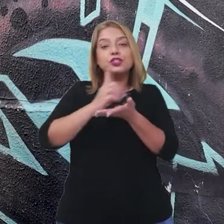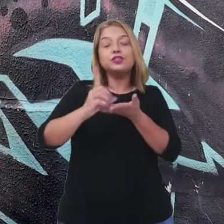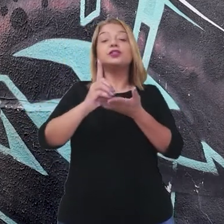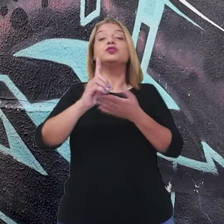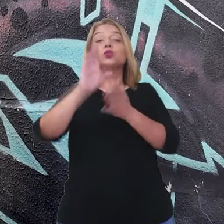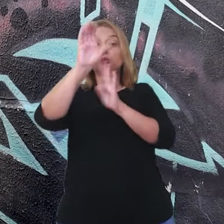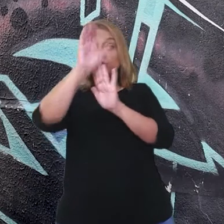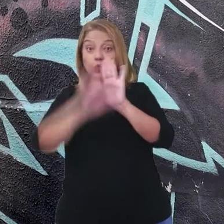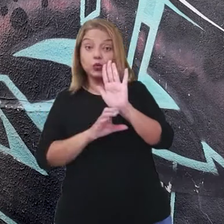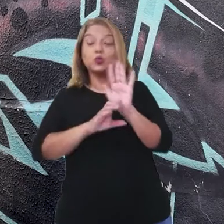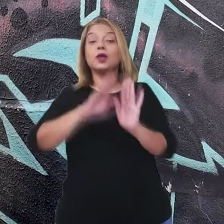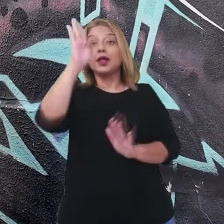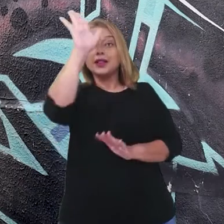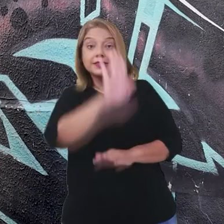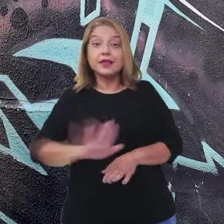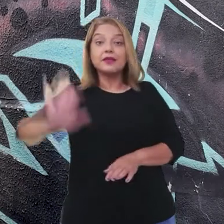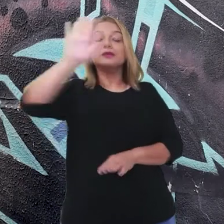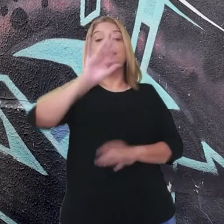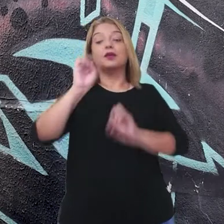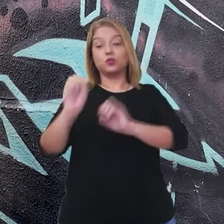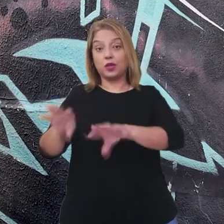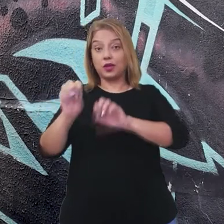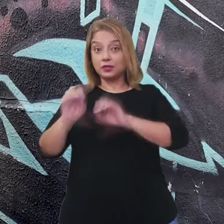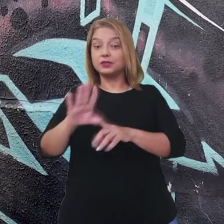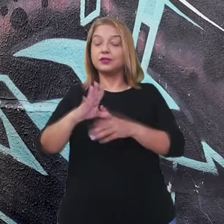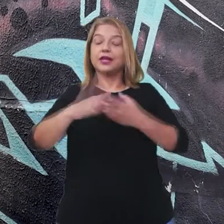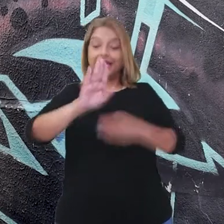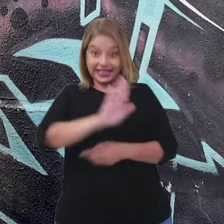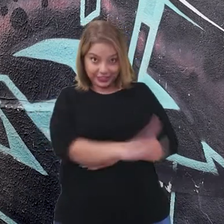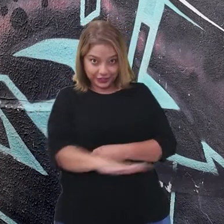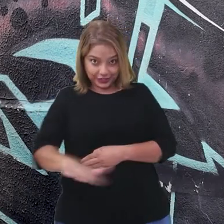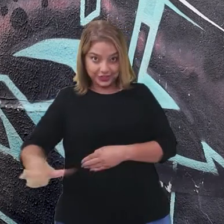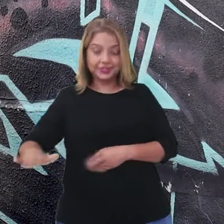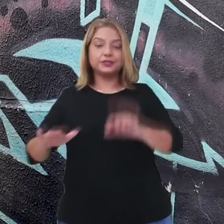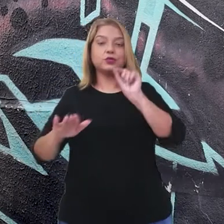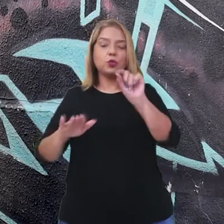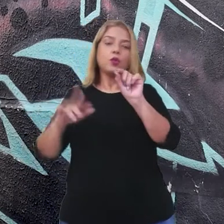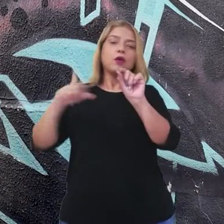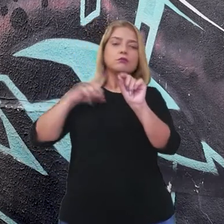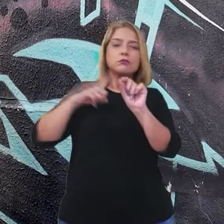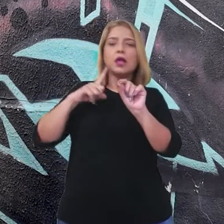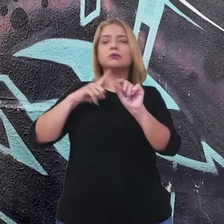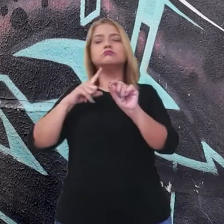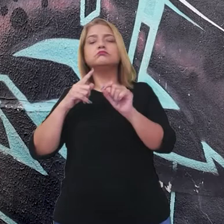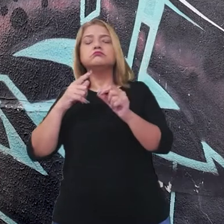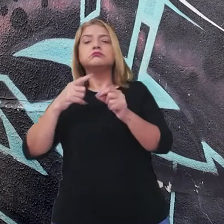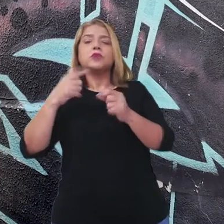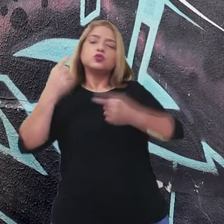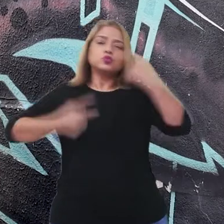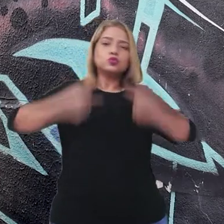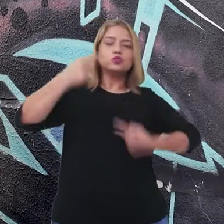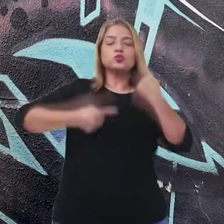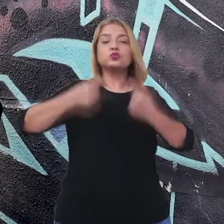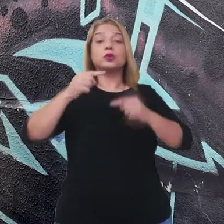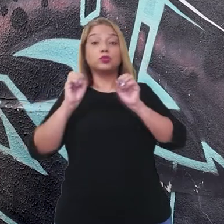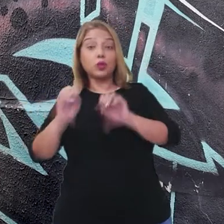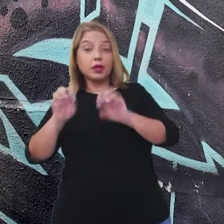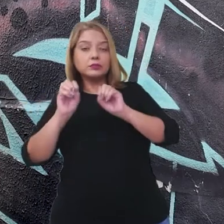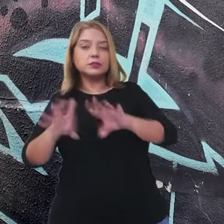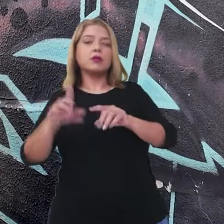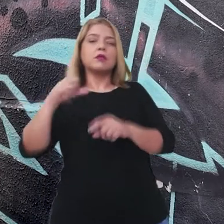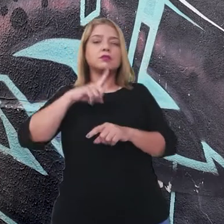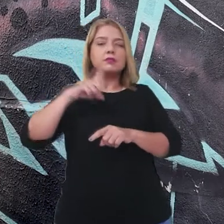curriculares nacionais para a educação infantil, que abordam a discussão da educação, das